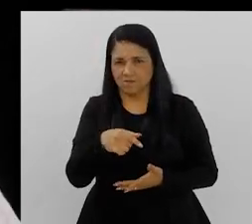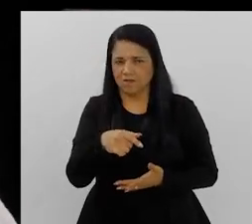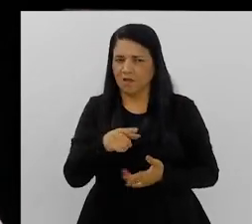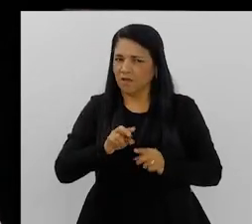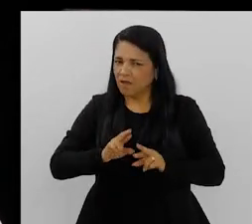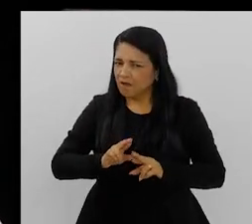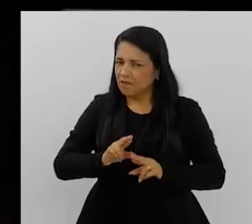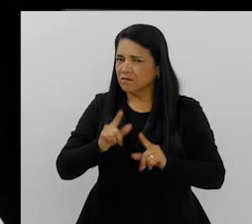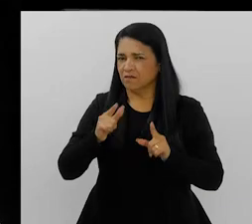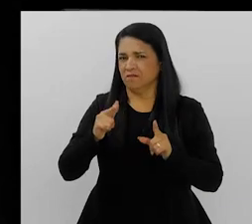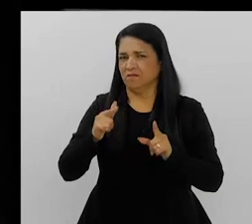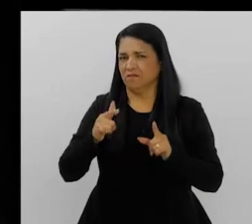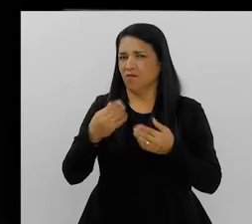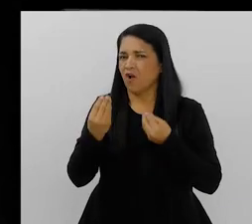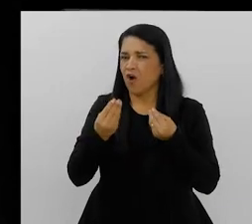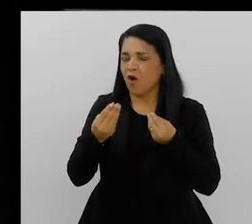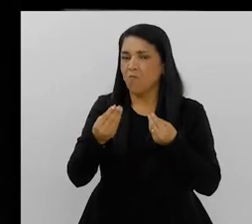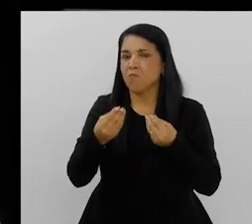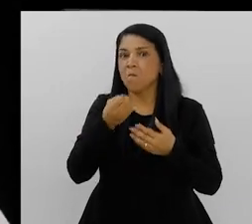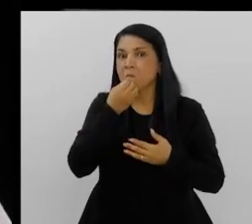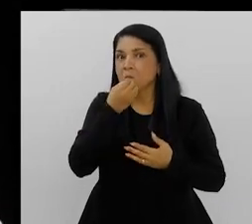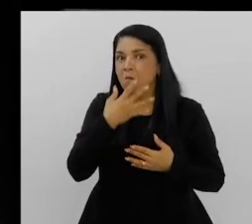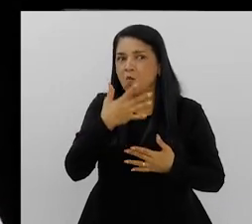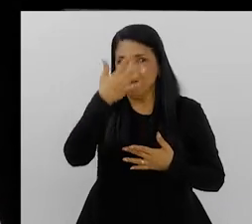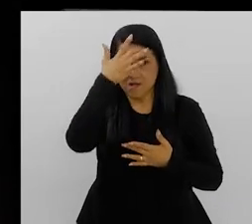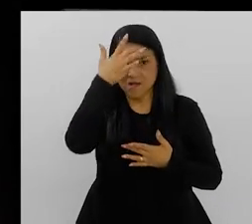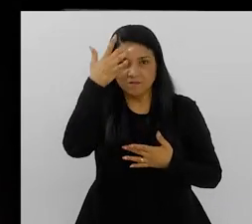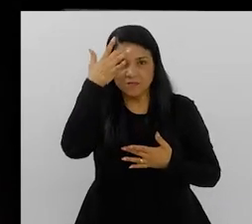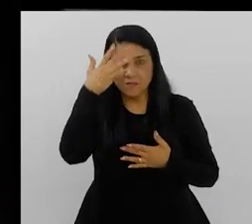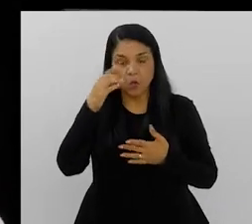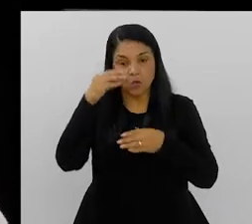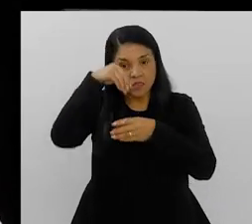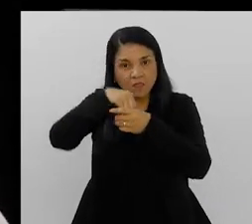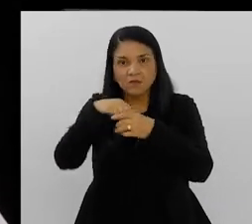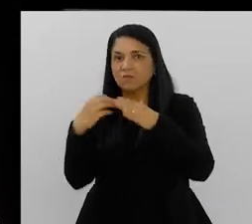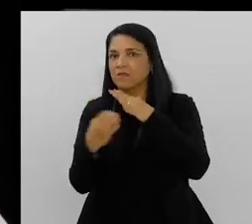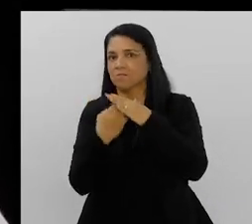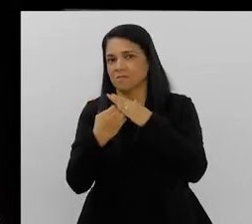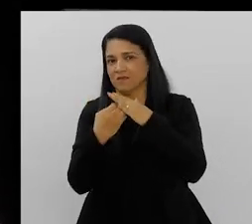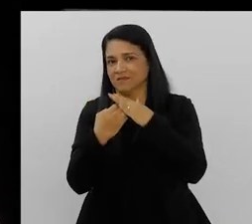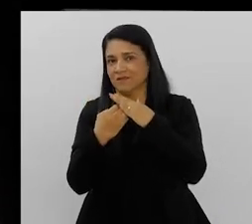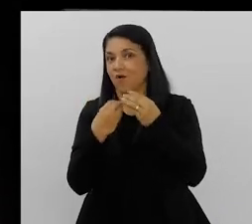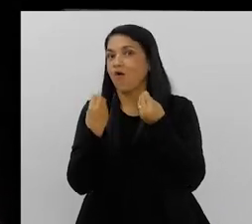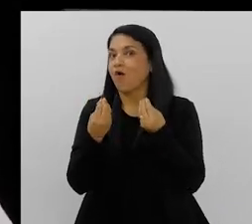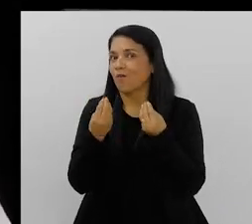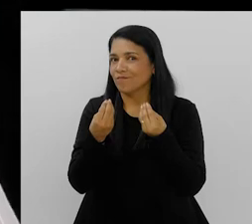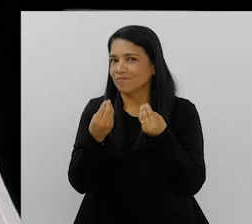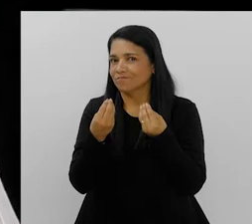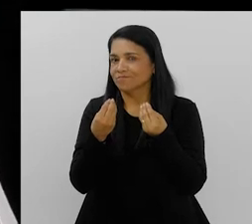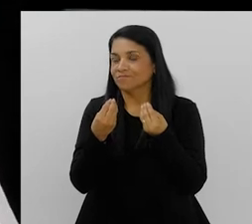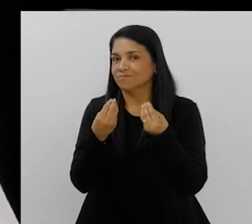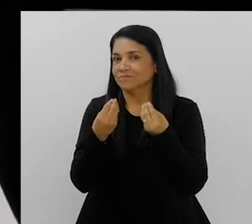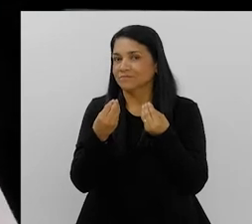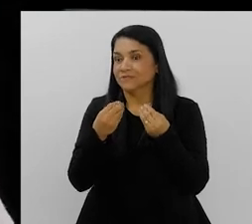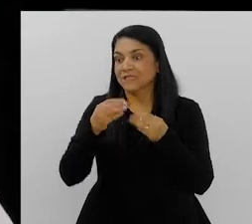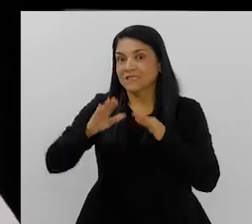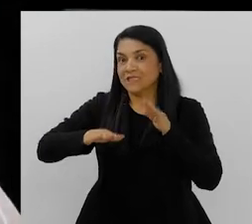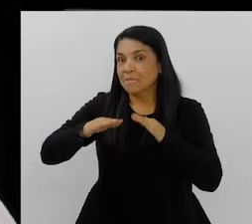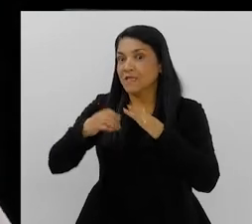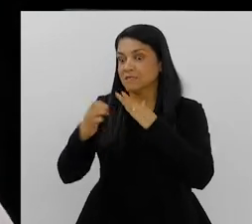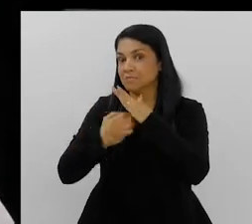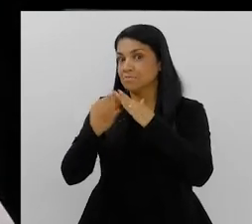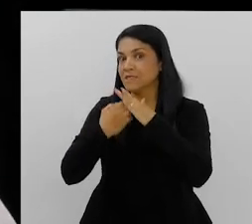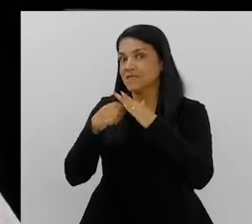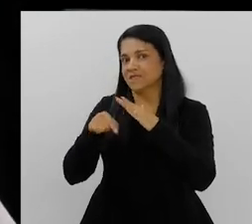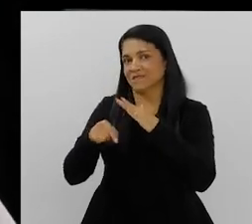boa saúde mental. Isso não se dá dessa forma. Como ter uma boa saúde mental a partir do local da minha empresa? Isso se dá pelas